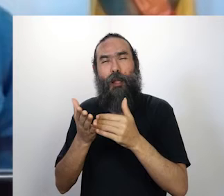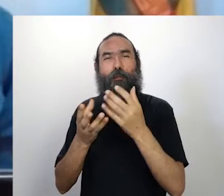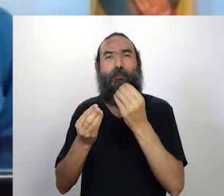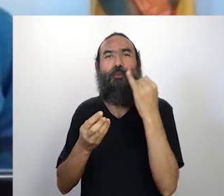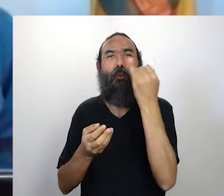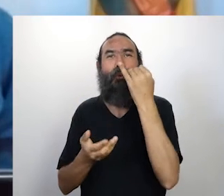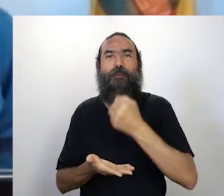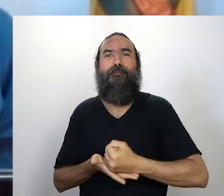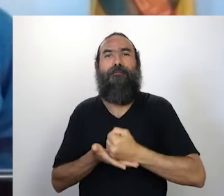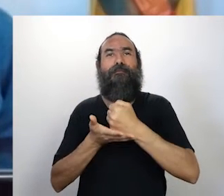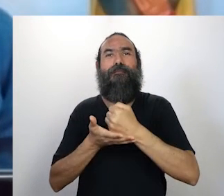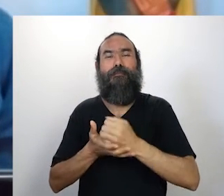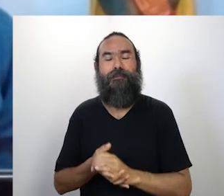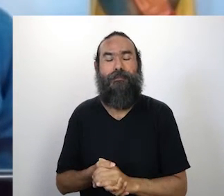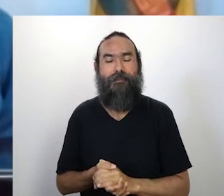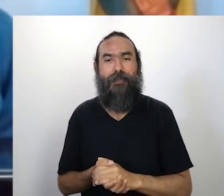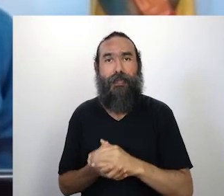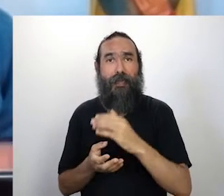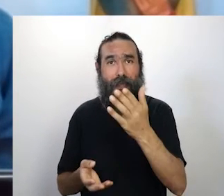que